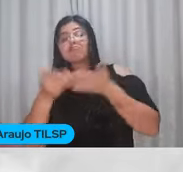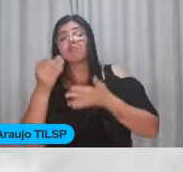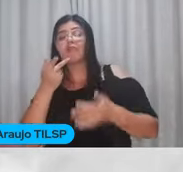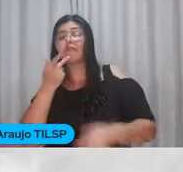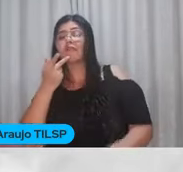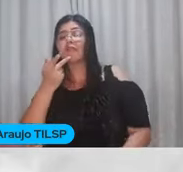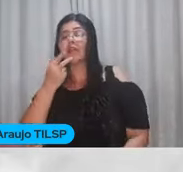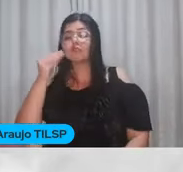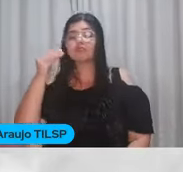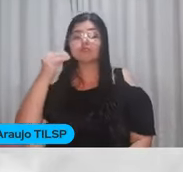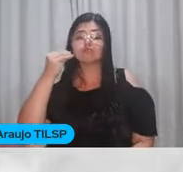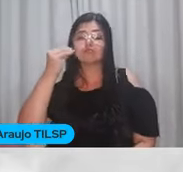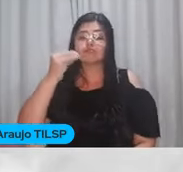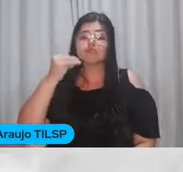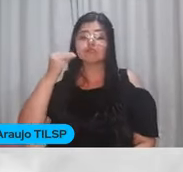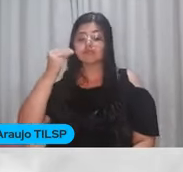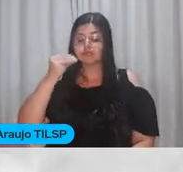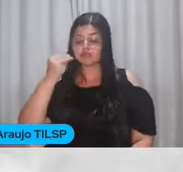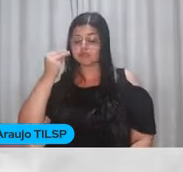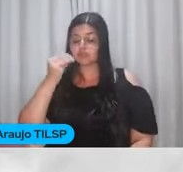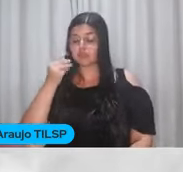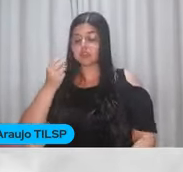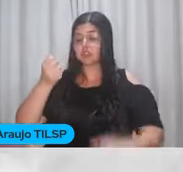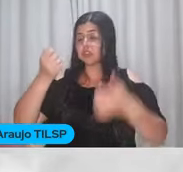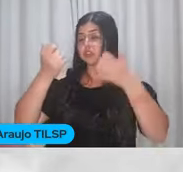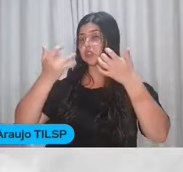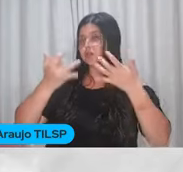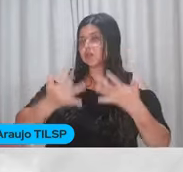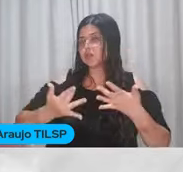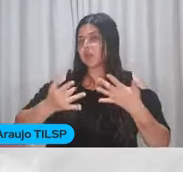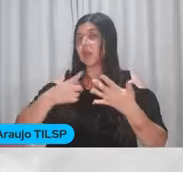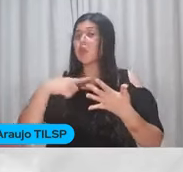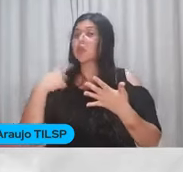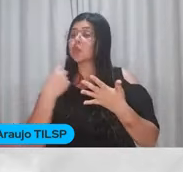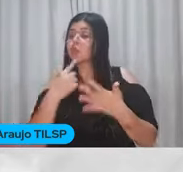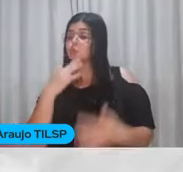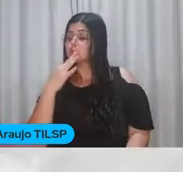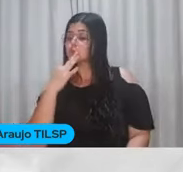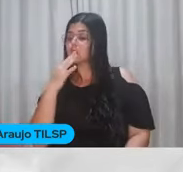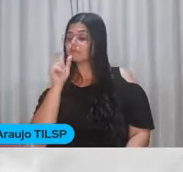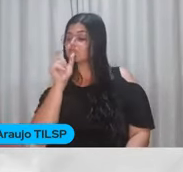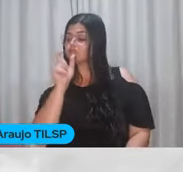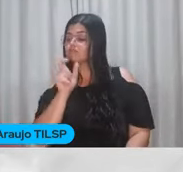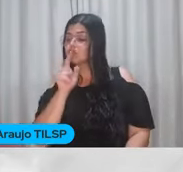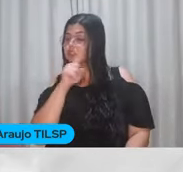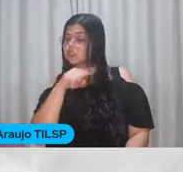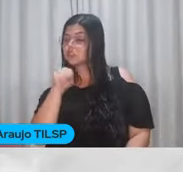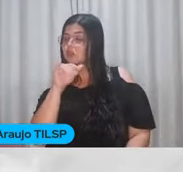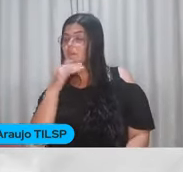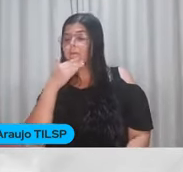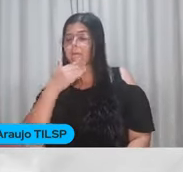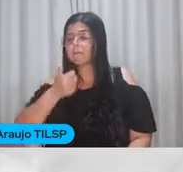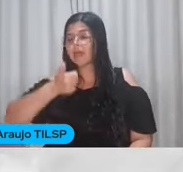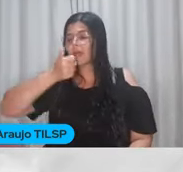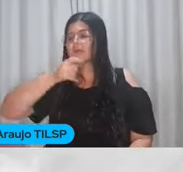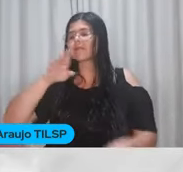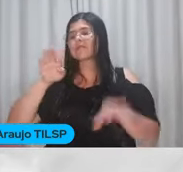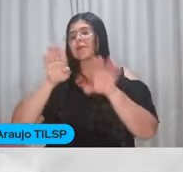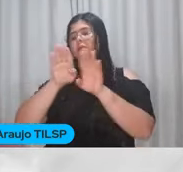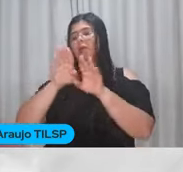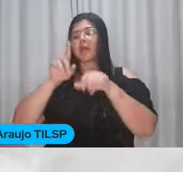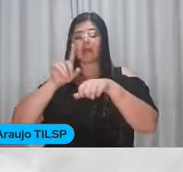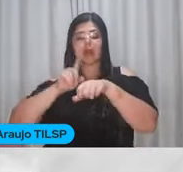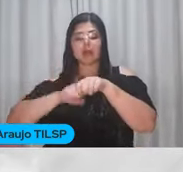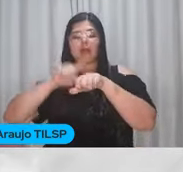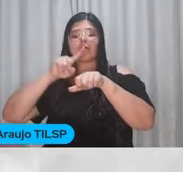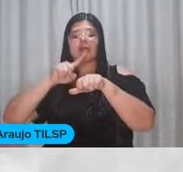Da sua experiência Deixando o relato Assim nós conhecemos vocês melhor também É a hora